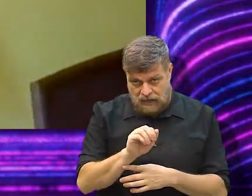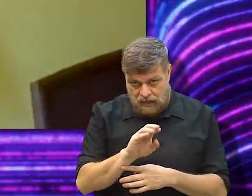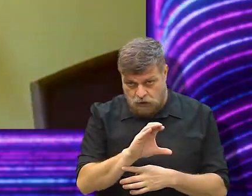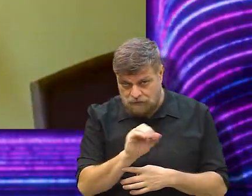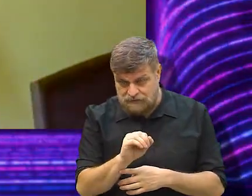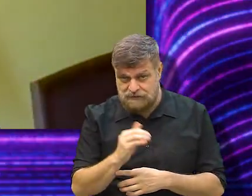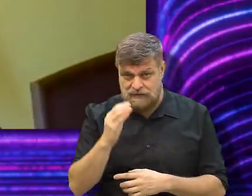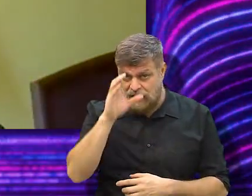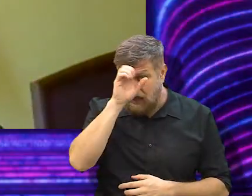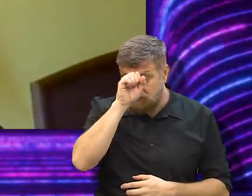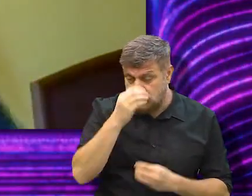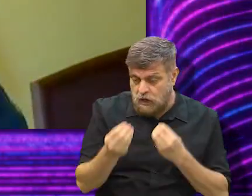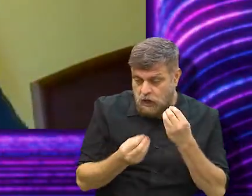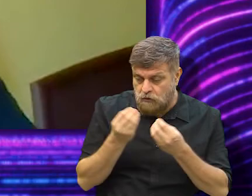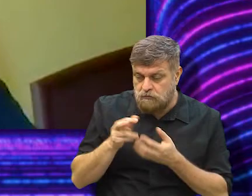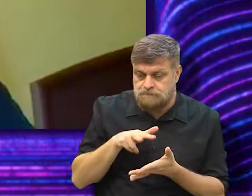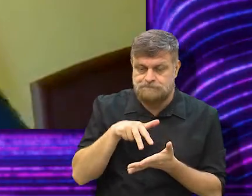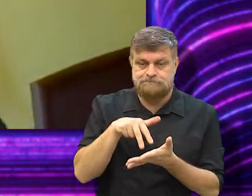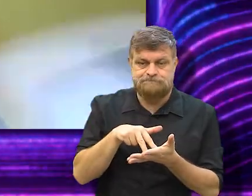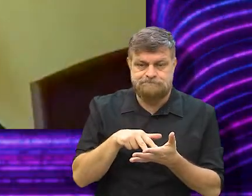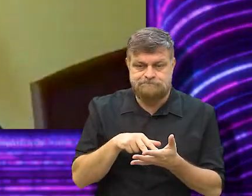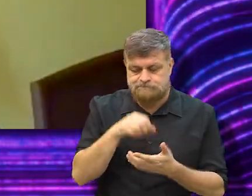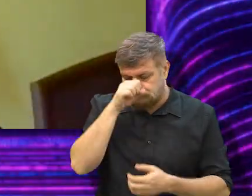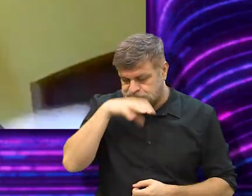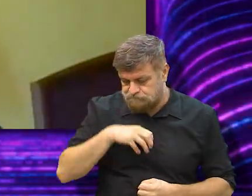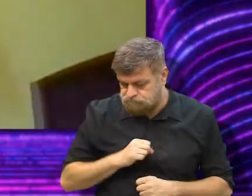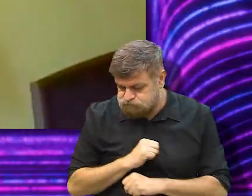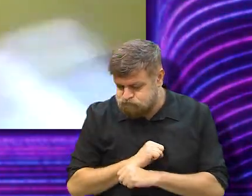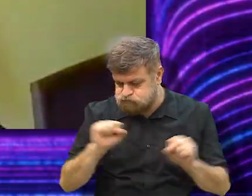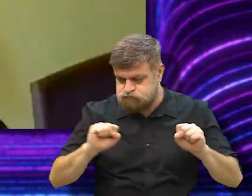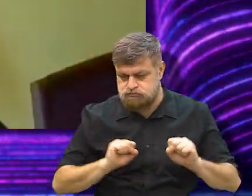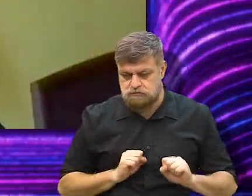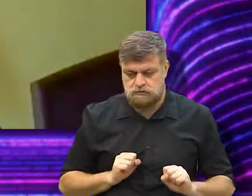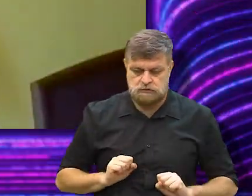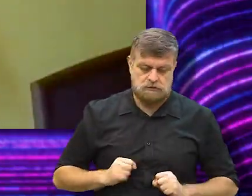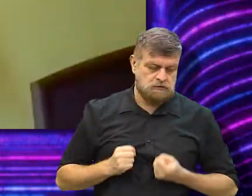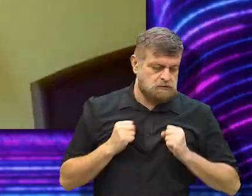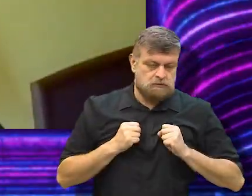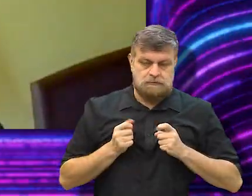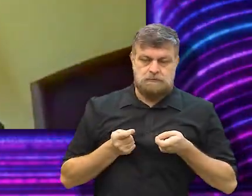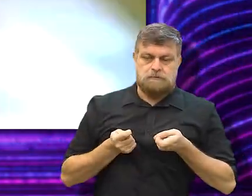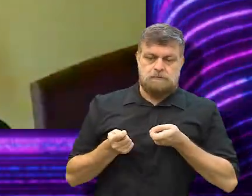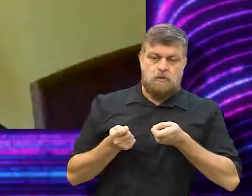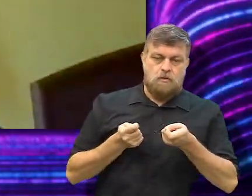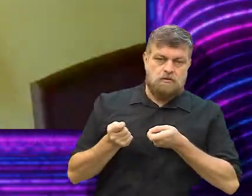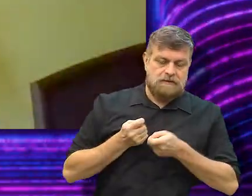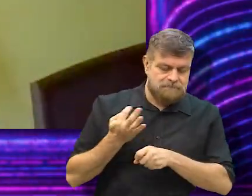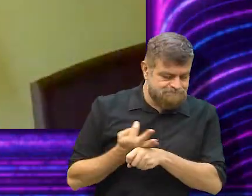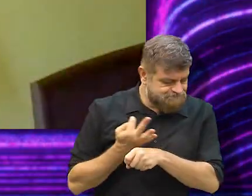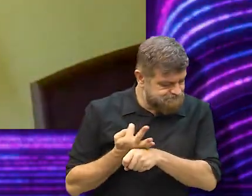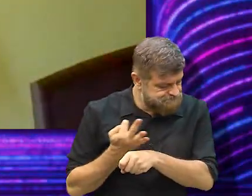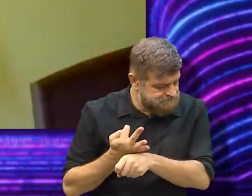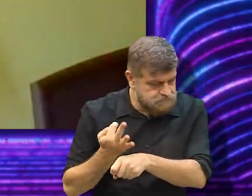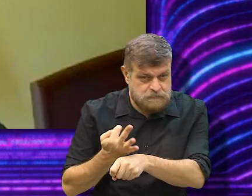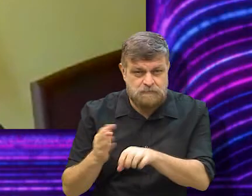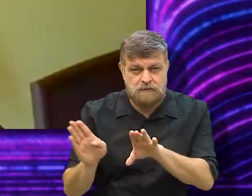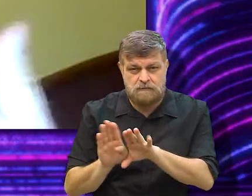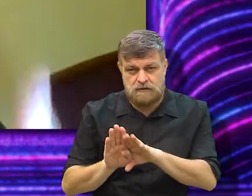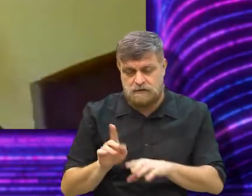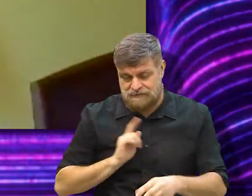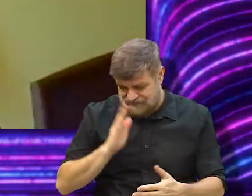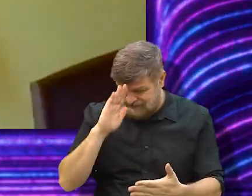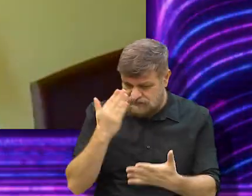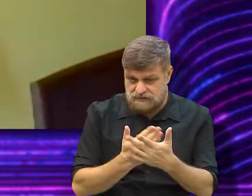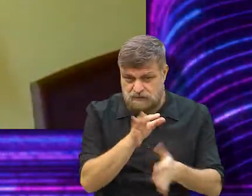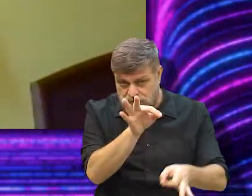a lidar com esse posicionamento dela, de ser explosiva, de como ela se controla melhor, de como ela vai fazer as coisas, mas